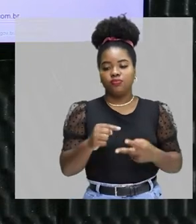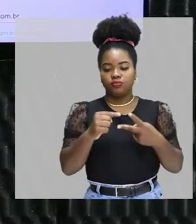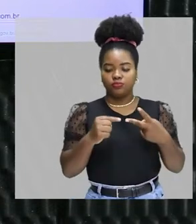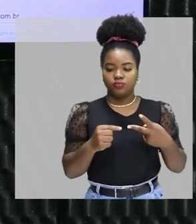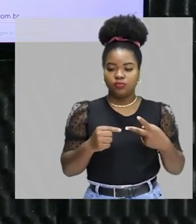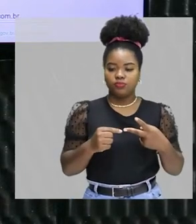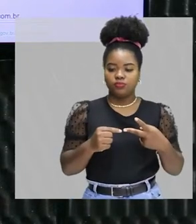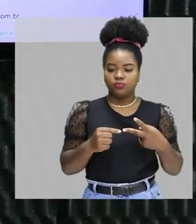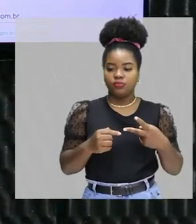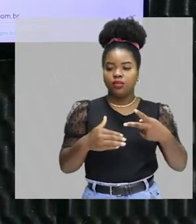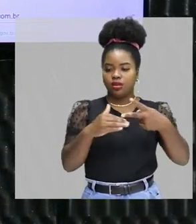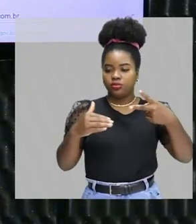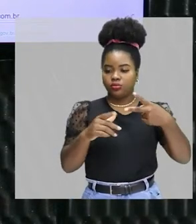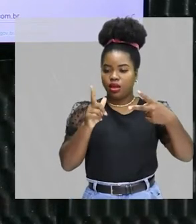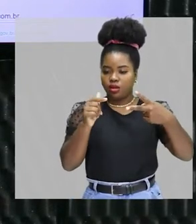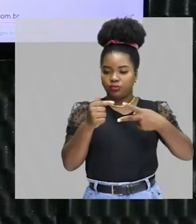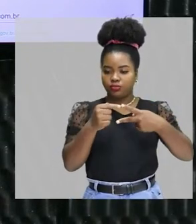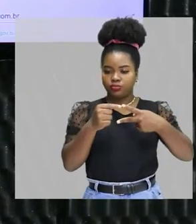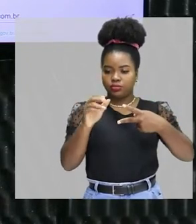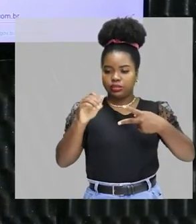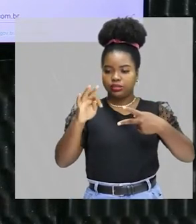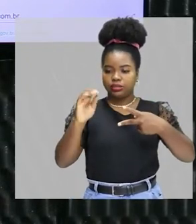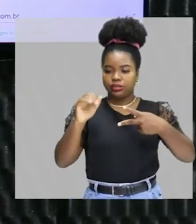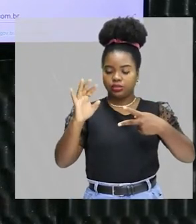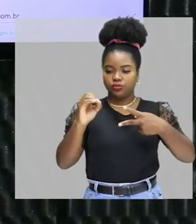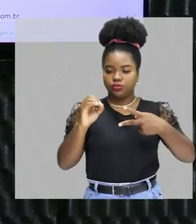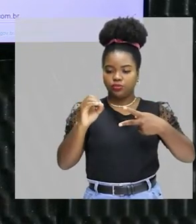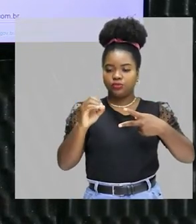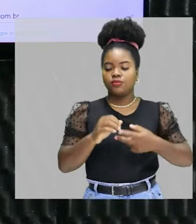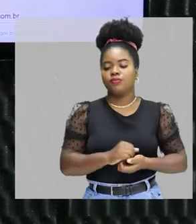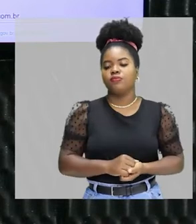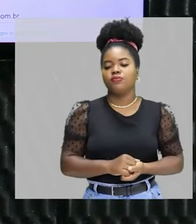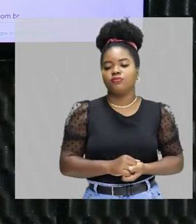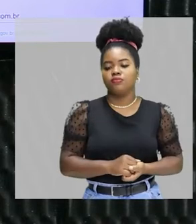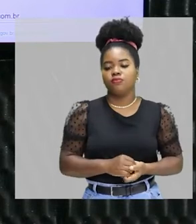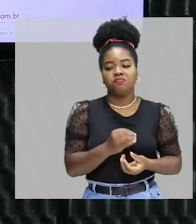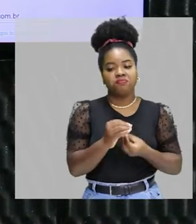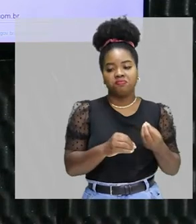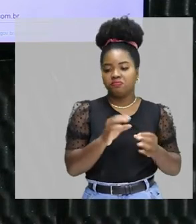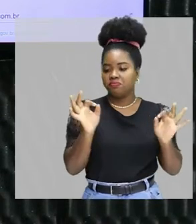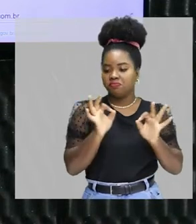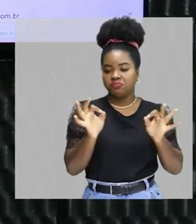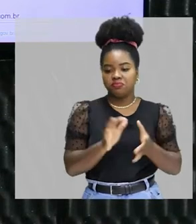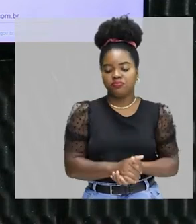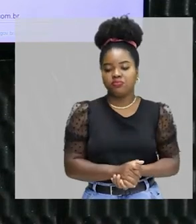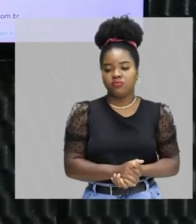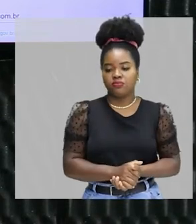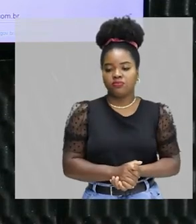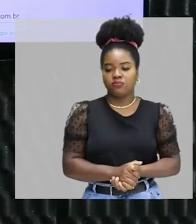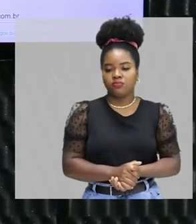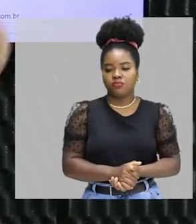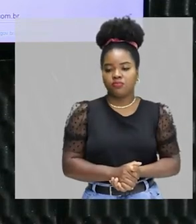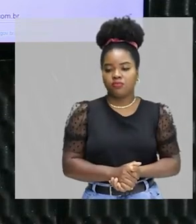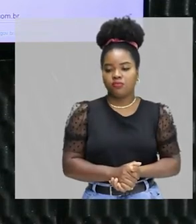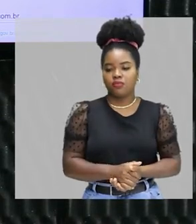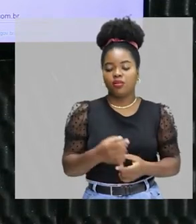A fase de baixo é a água. A fase de cima, o acetato. Beleza? Às eles não se misturam e o acetato está em